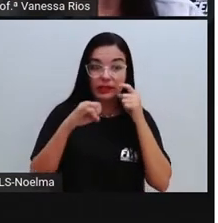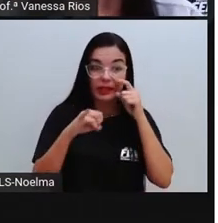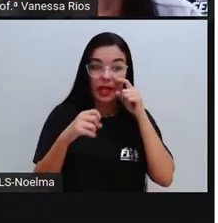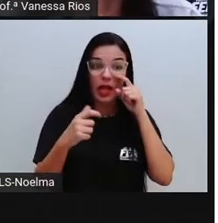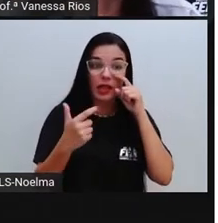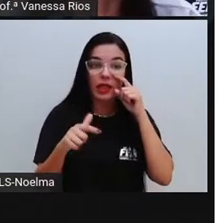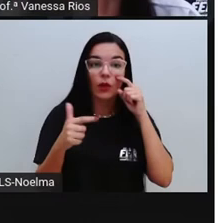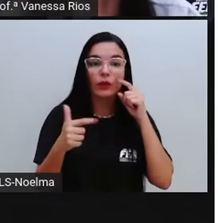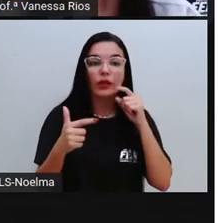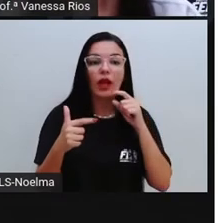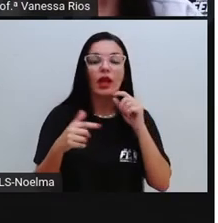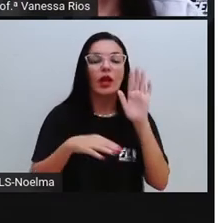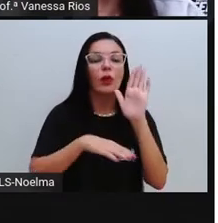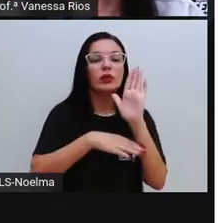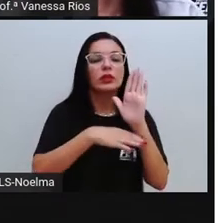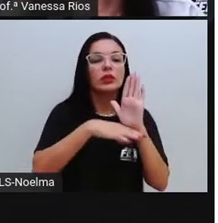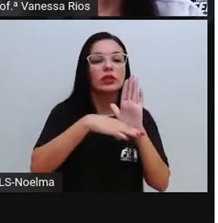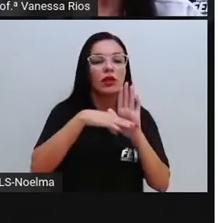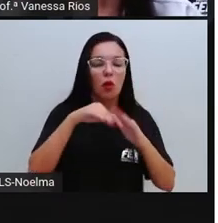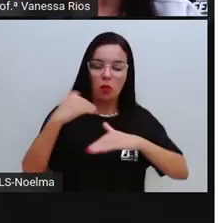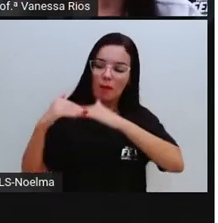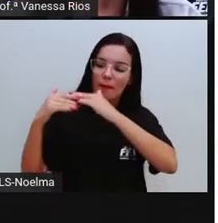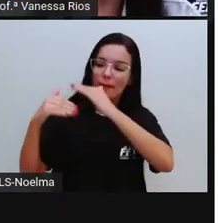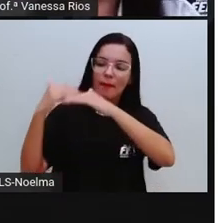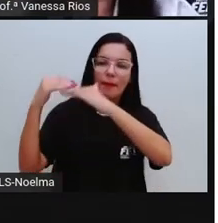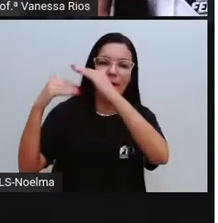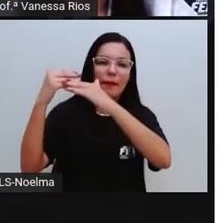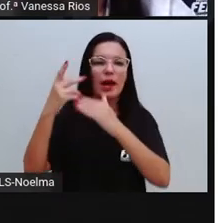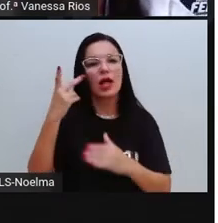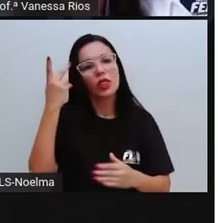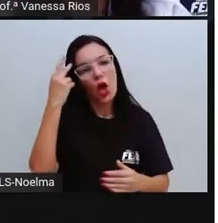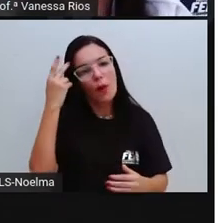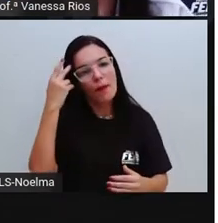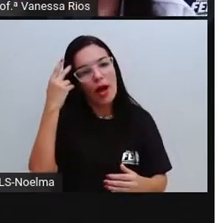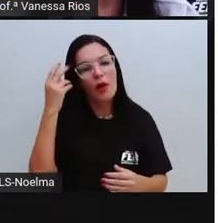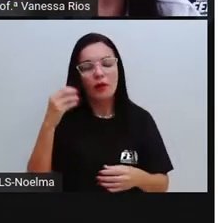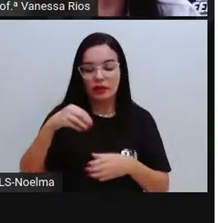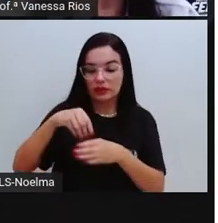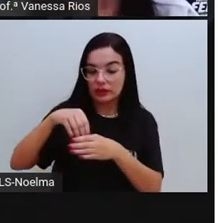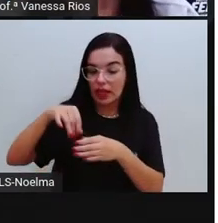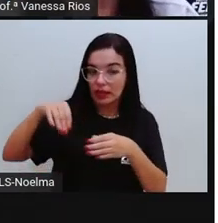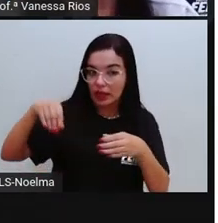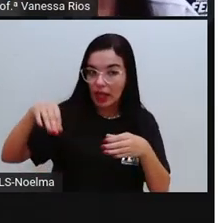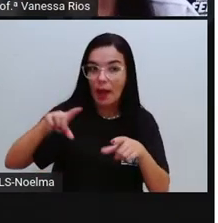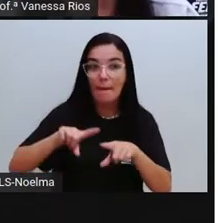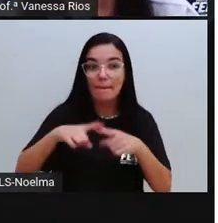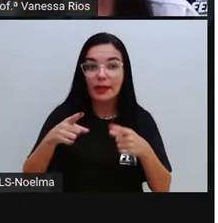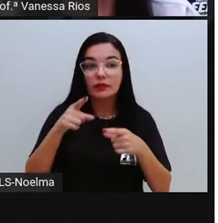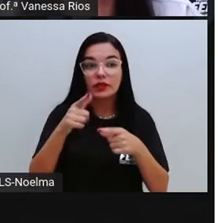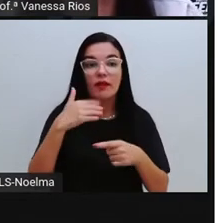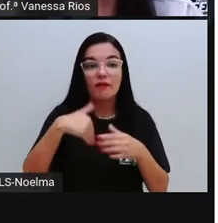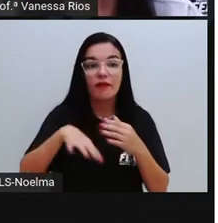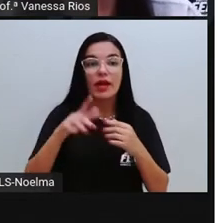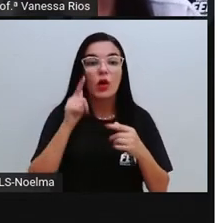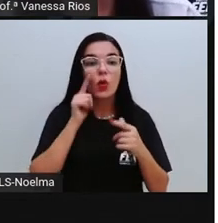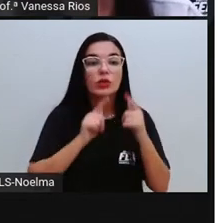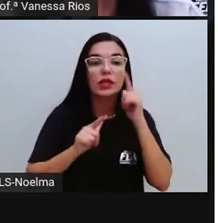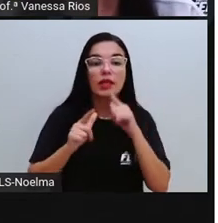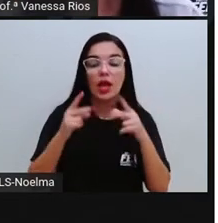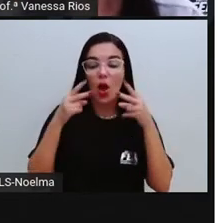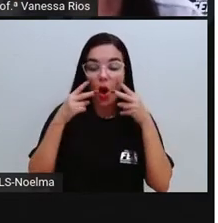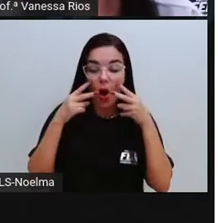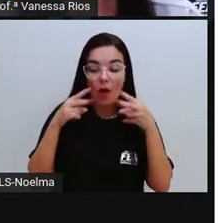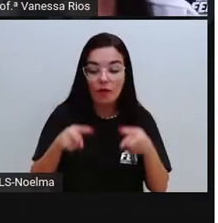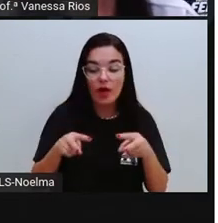ter o desenvolvimento aí normal, como se fosse na terra, mas você vai conseguir observar principalmente o nascimento e o